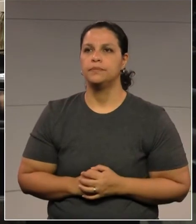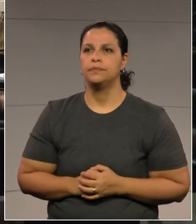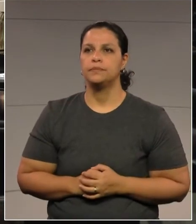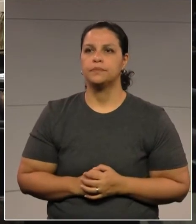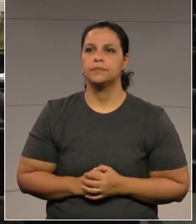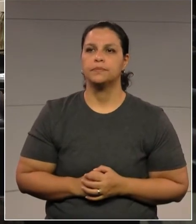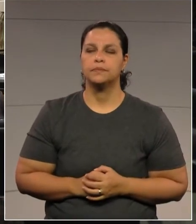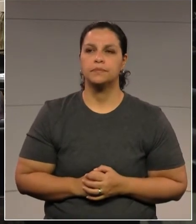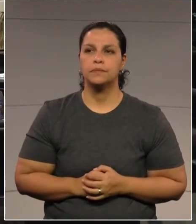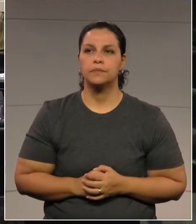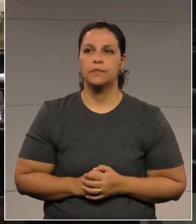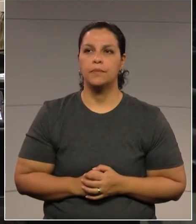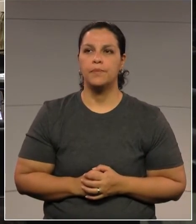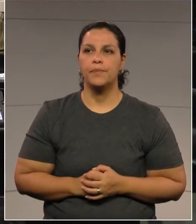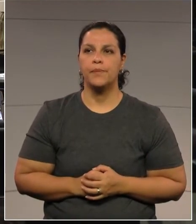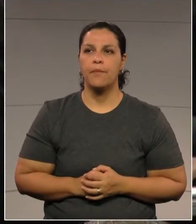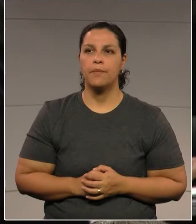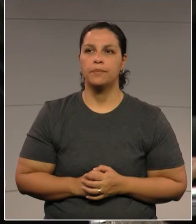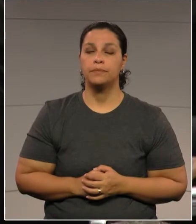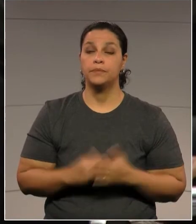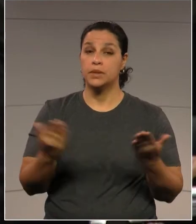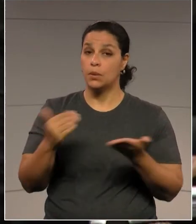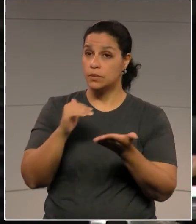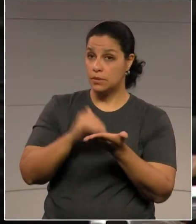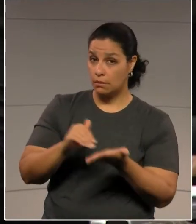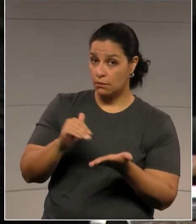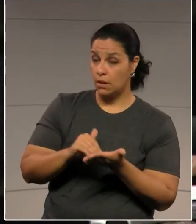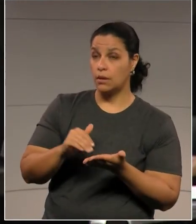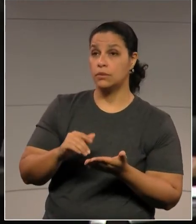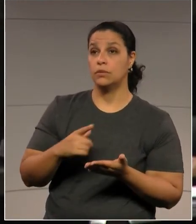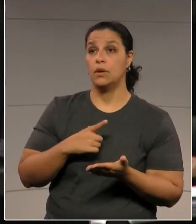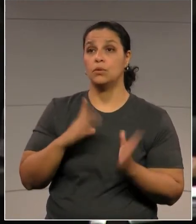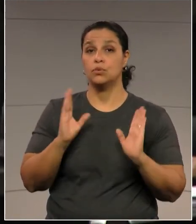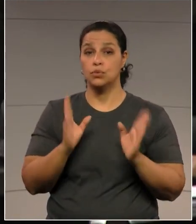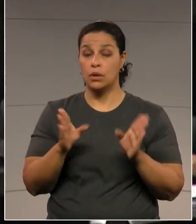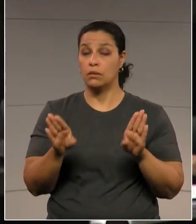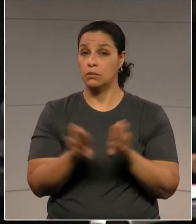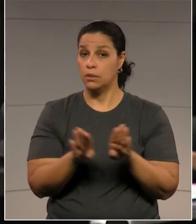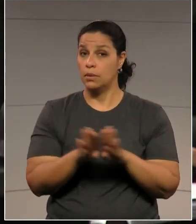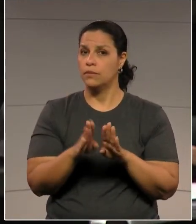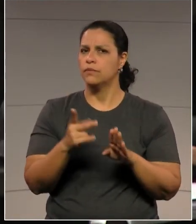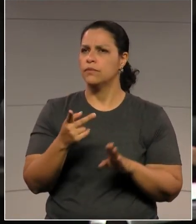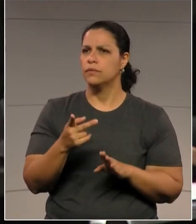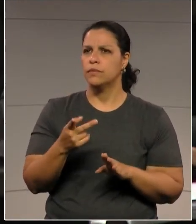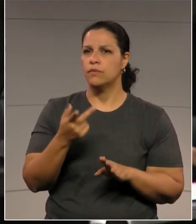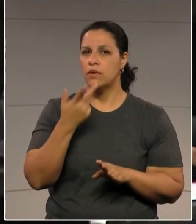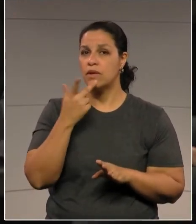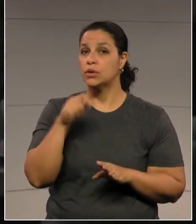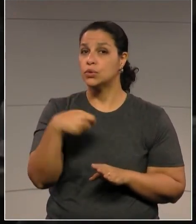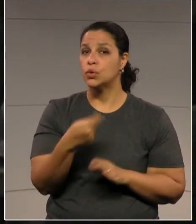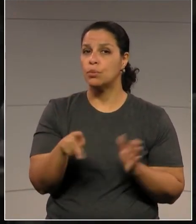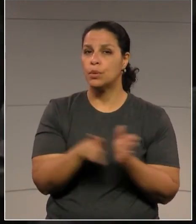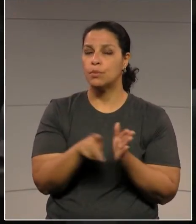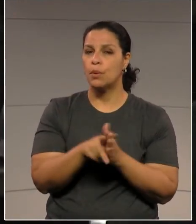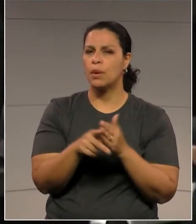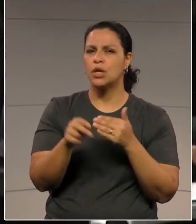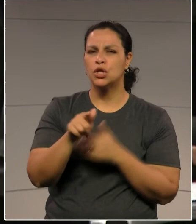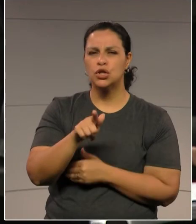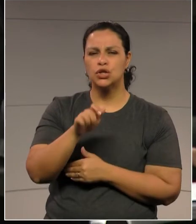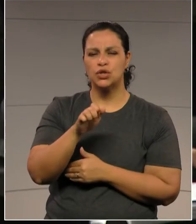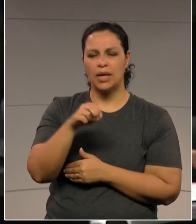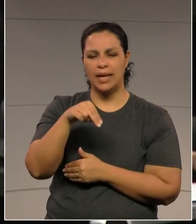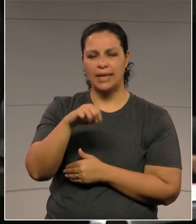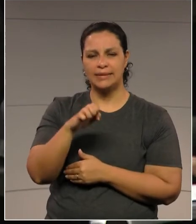Por favor. Sr. secretário, só uma questão que o senhor fala na situação de generosidade.